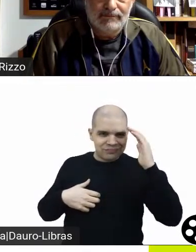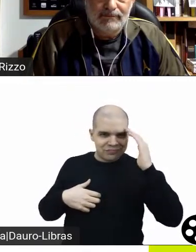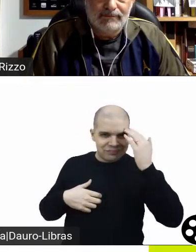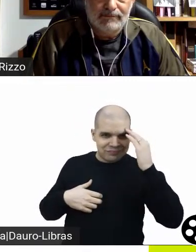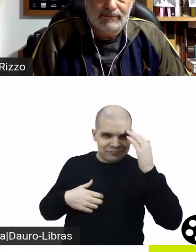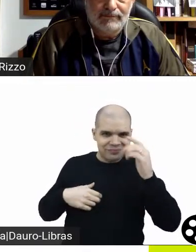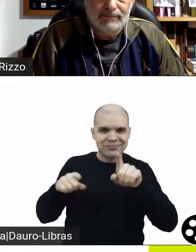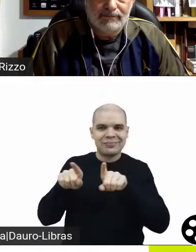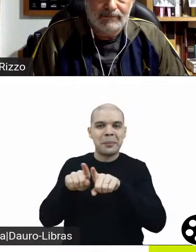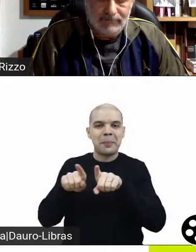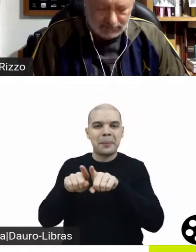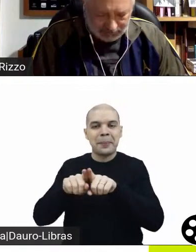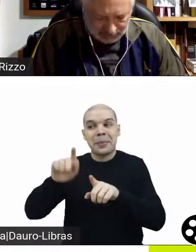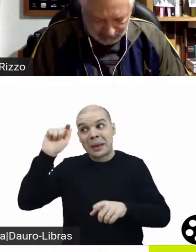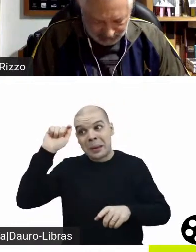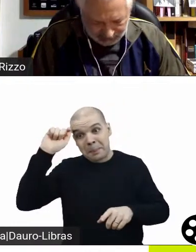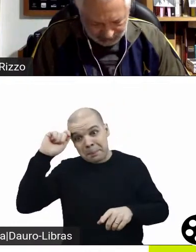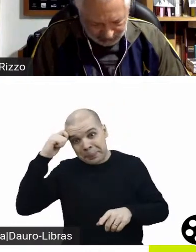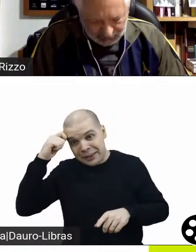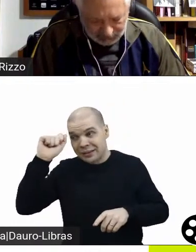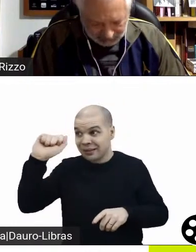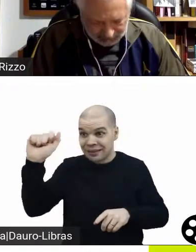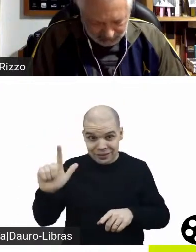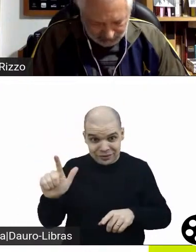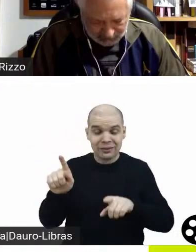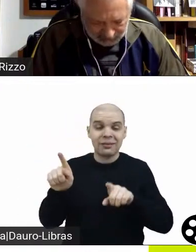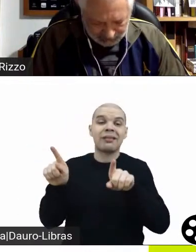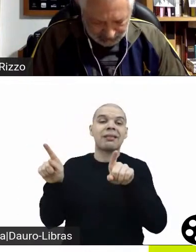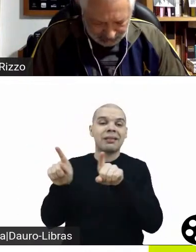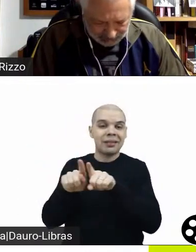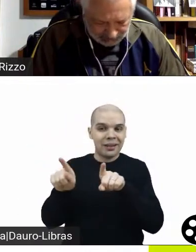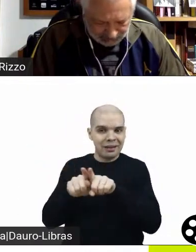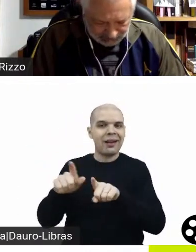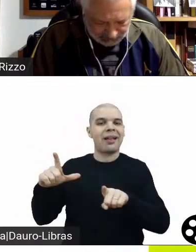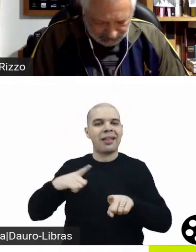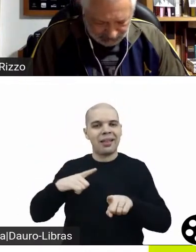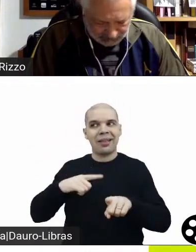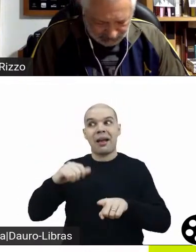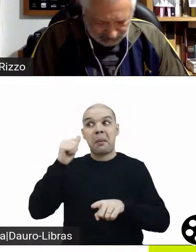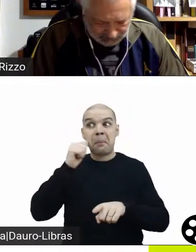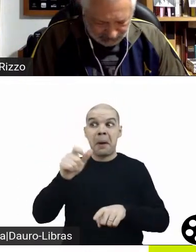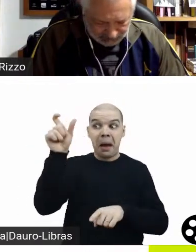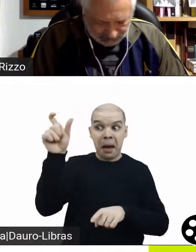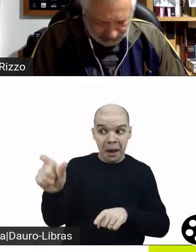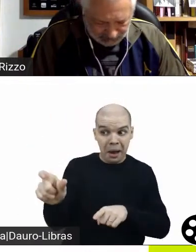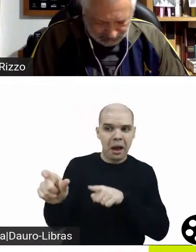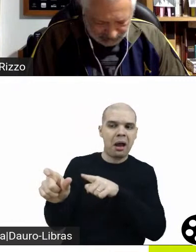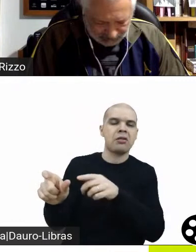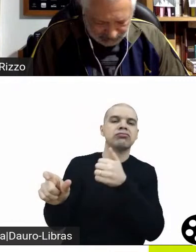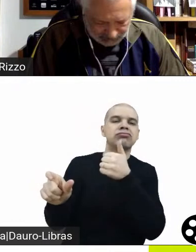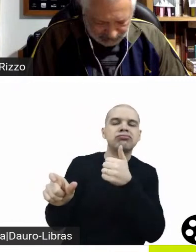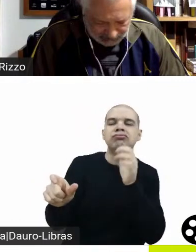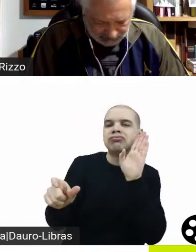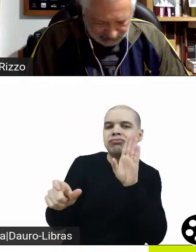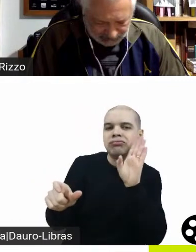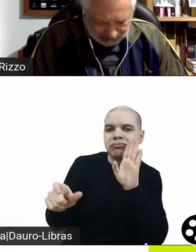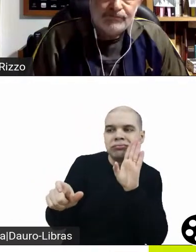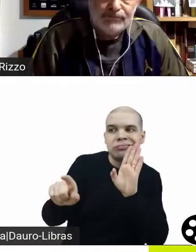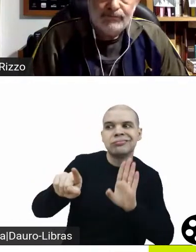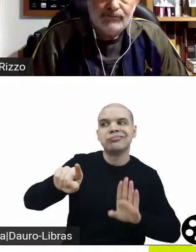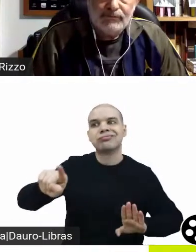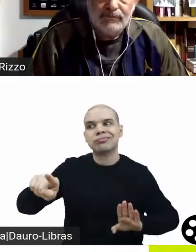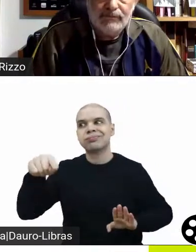de... com alguns desvios de caráter. Você tem uma anti-heroína cujo objetivo de vida é ressignificado enquanto ela atravessa a